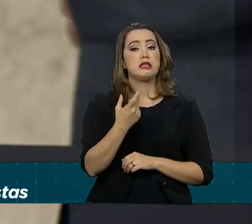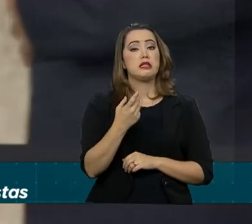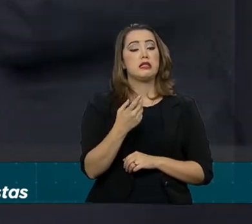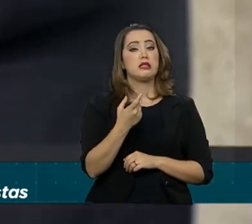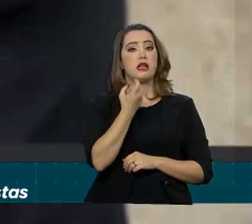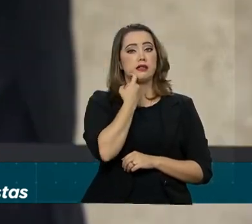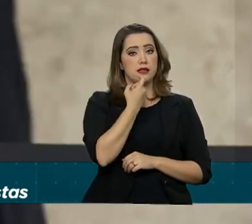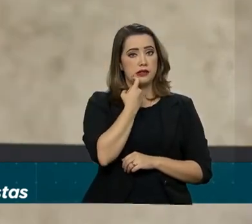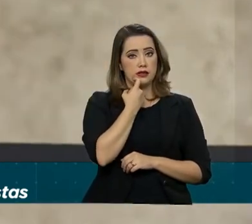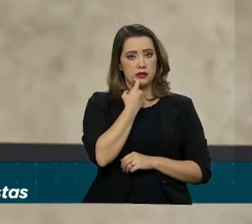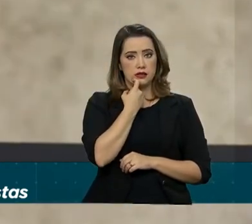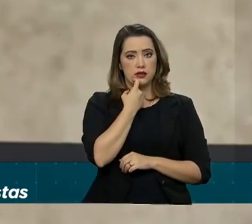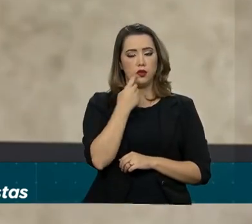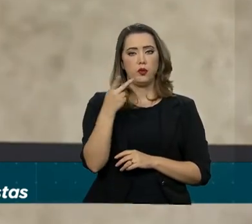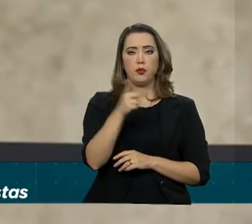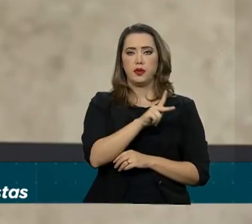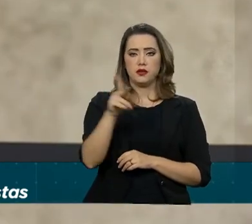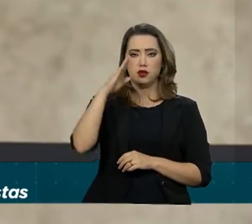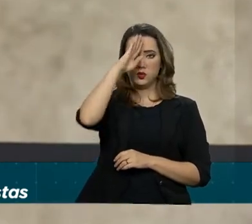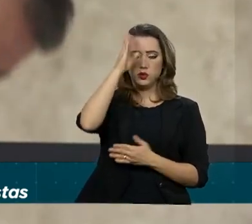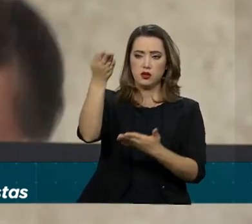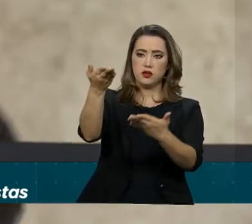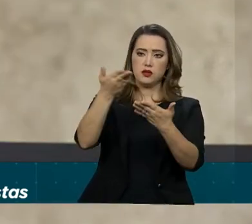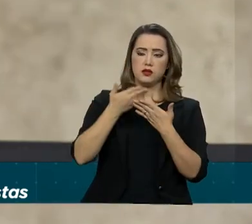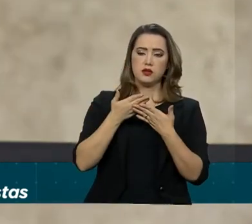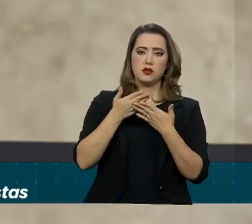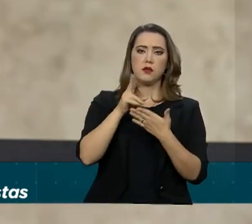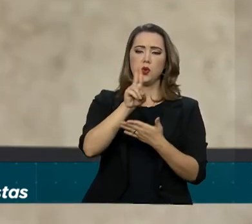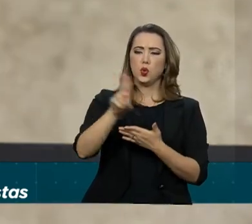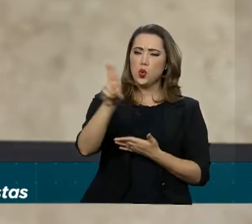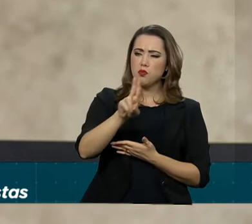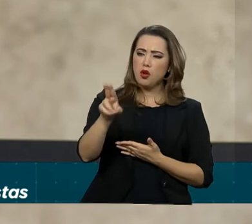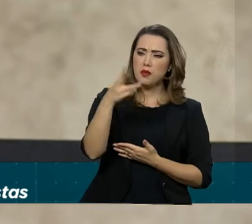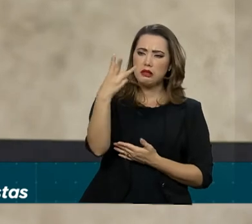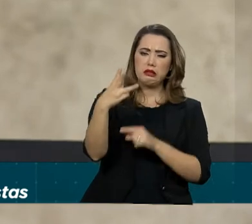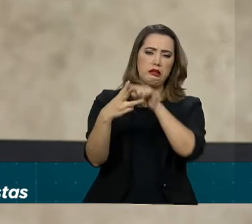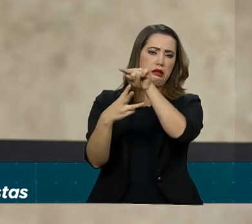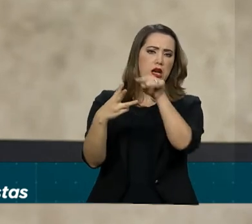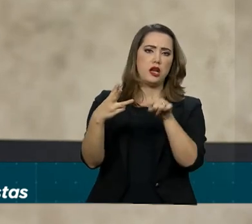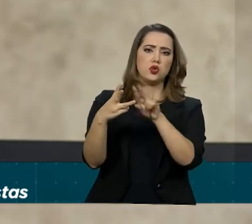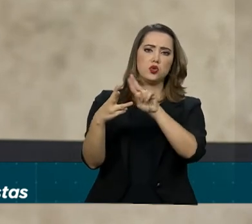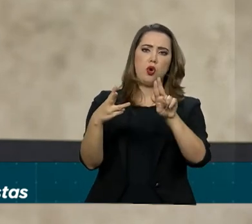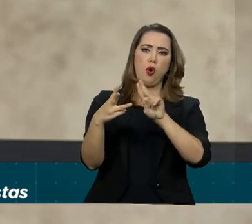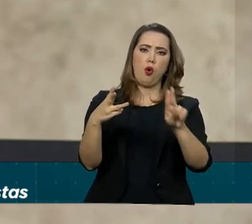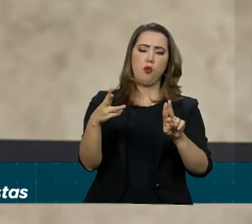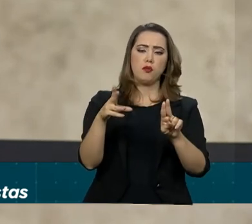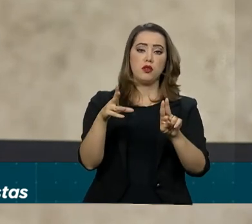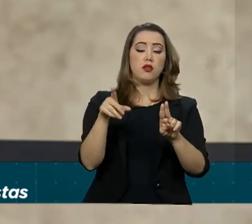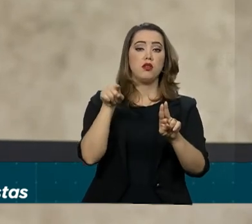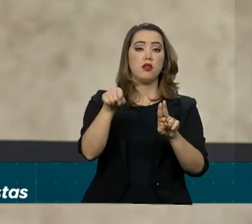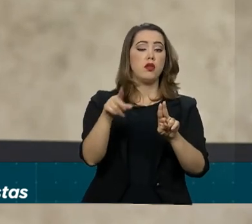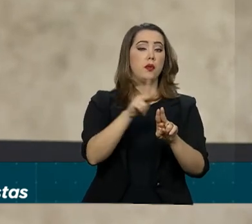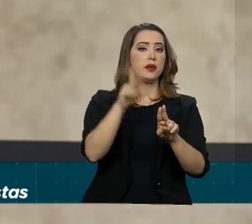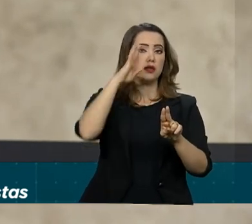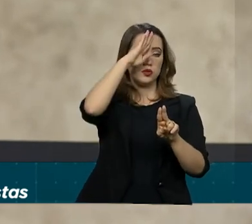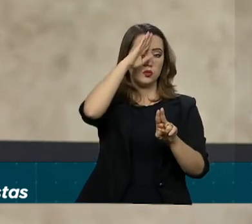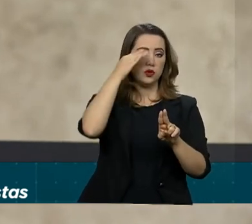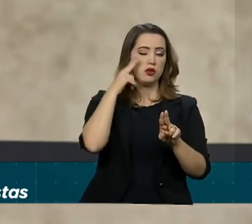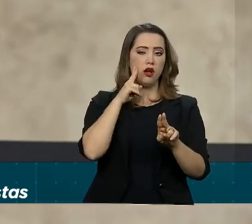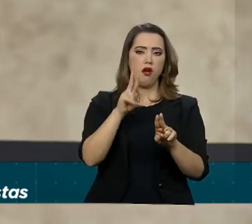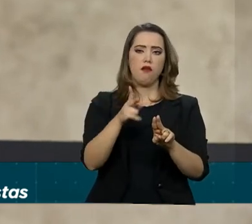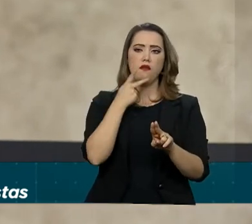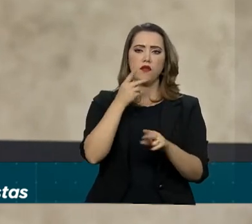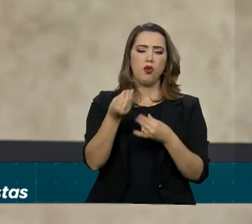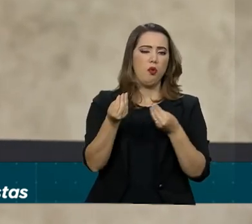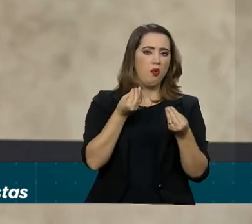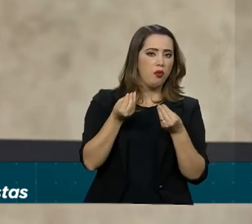da Associação Nacional dos Procuradores da República, com os nomes eleitos por eles, indicado. Eu queria saber o o presidente comentou em